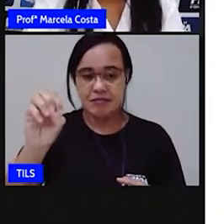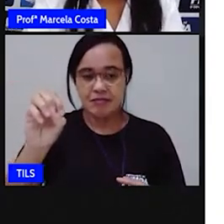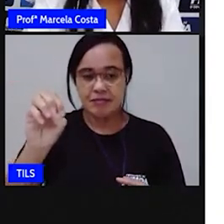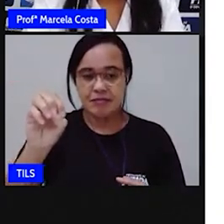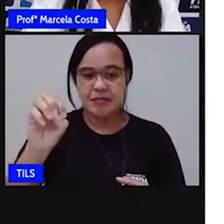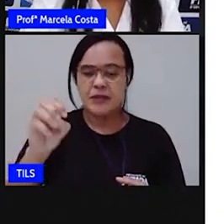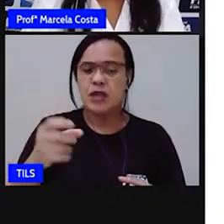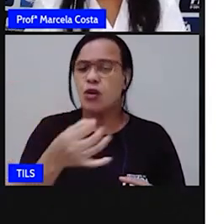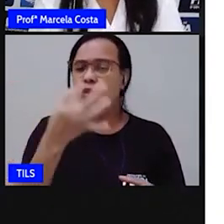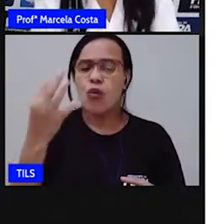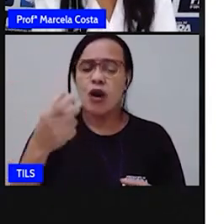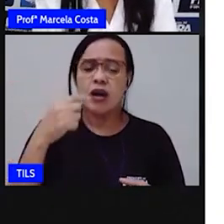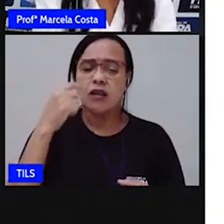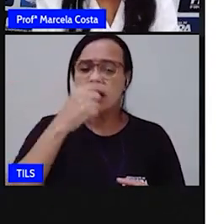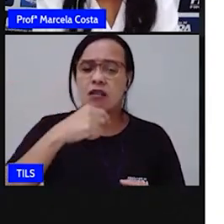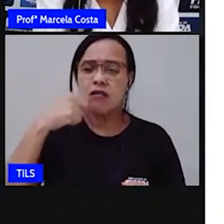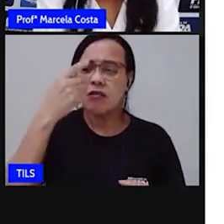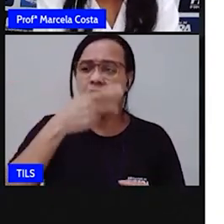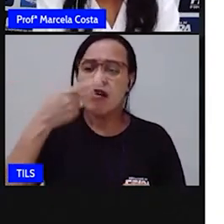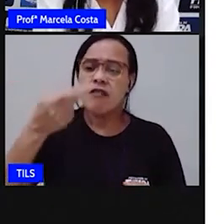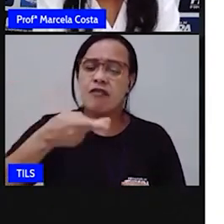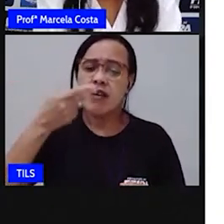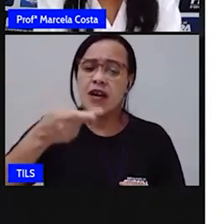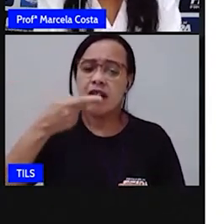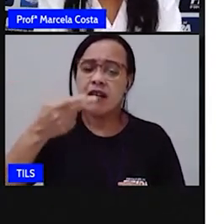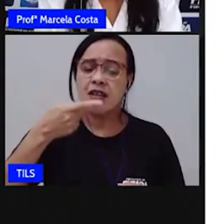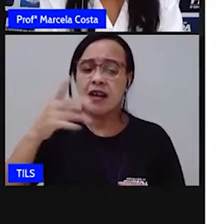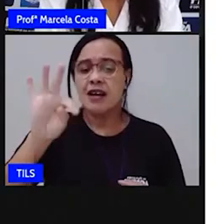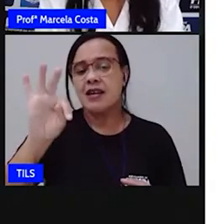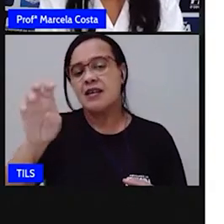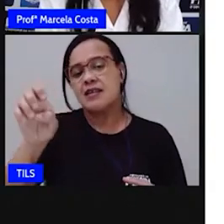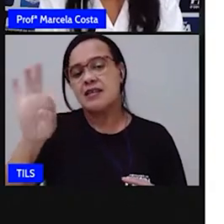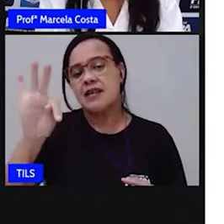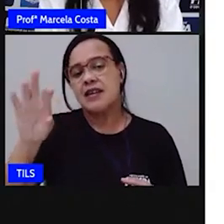Quantas vezes você abriu a boca para falar a palavra teto?